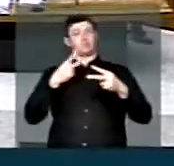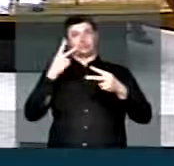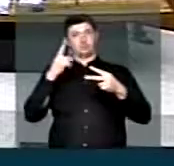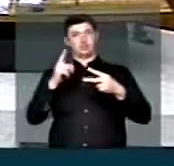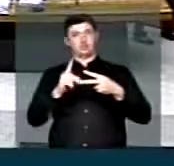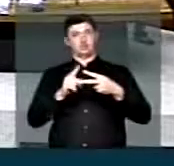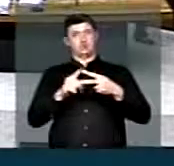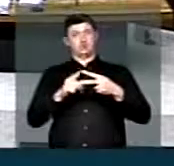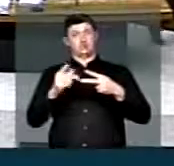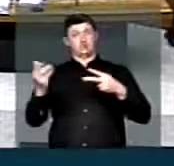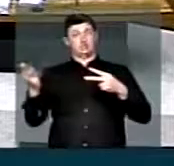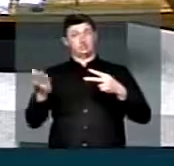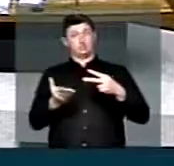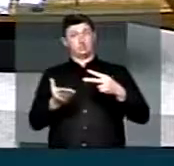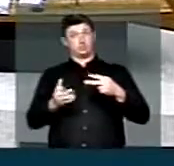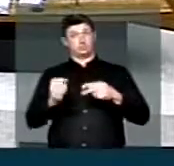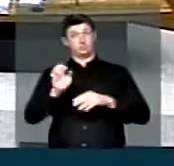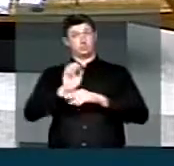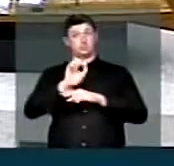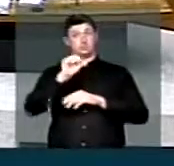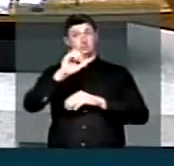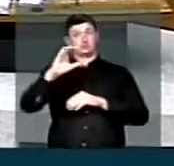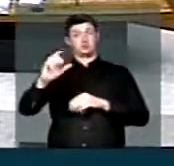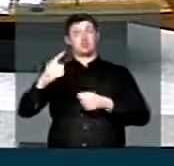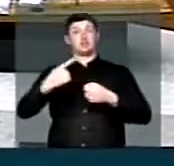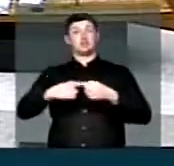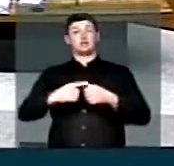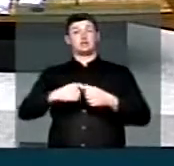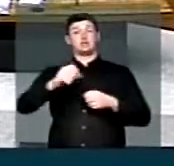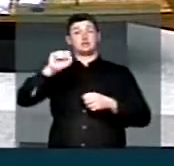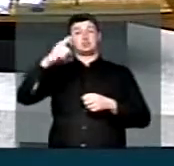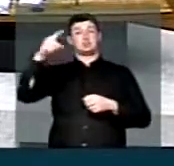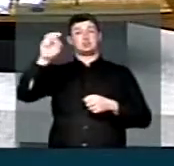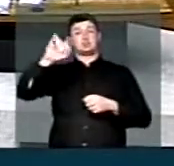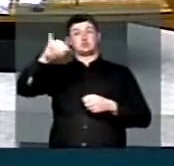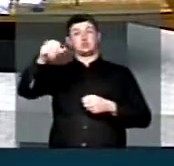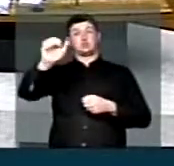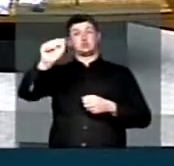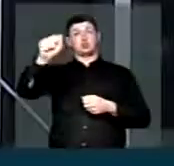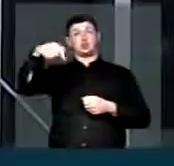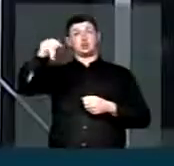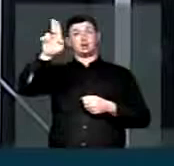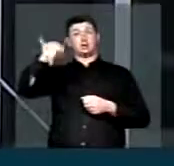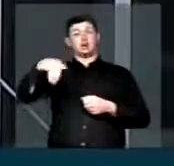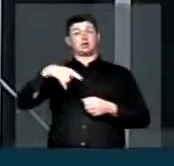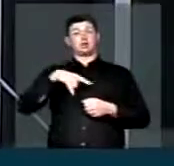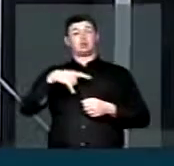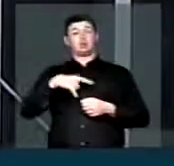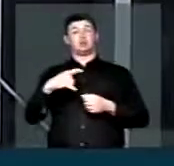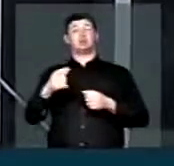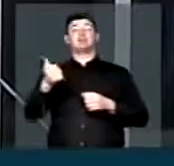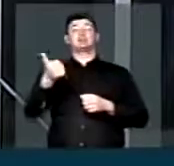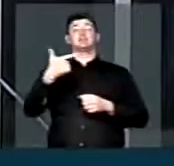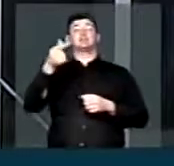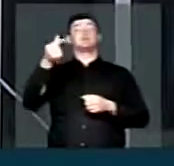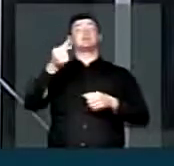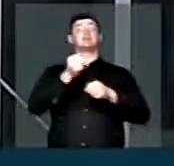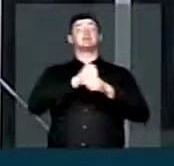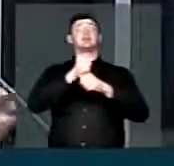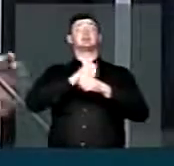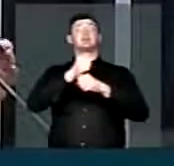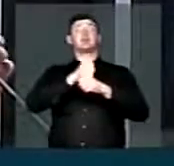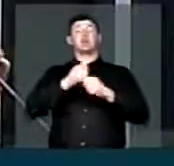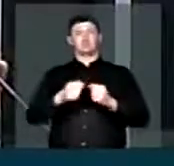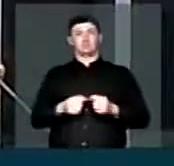Presidente. Hoje, no estado de Santa Catarina, o município de São Joaquim está completando 127 anos